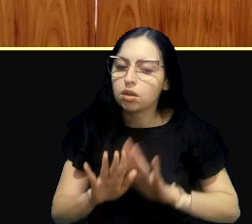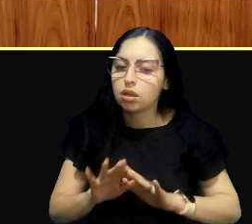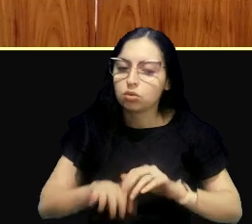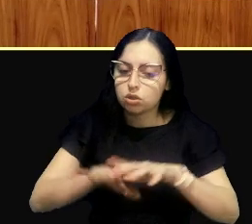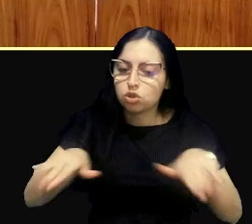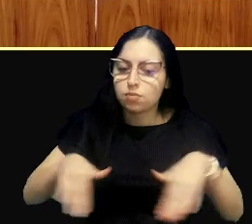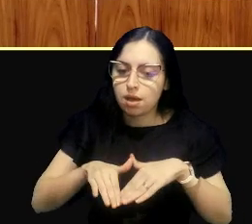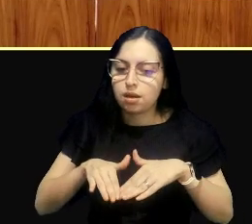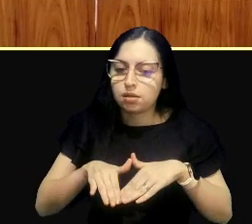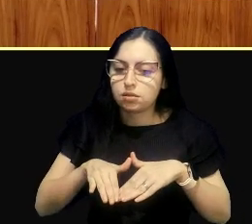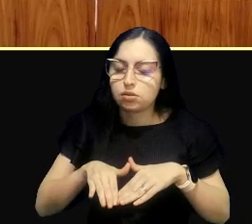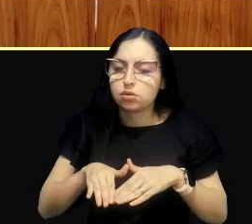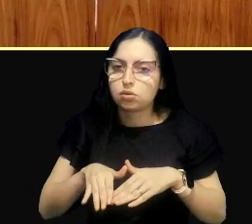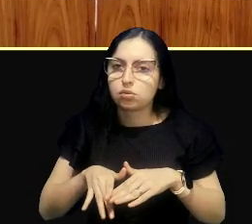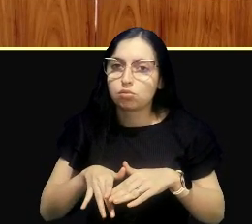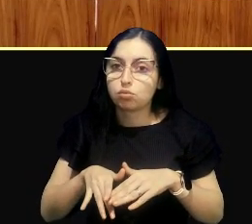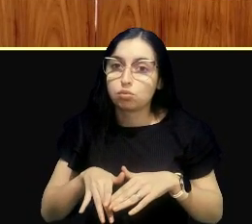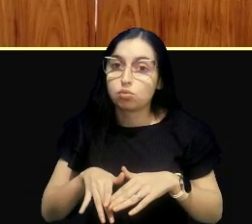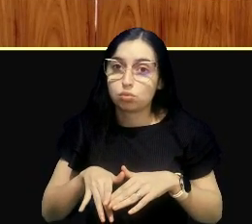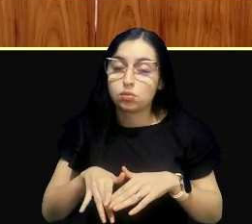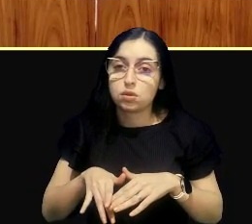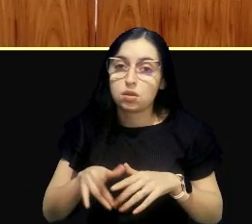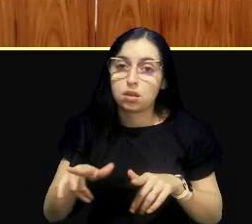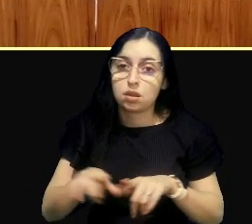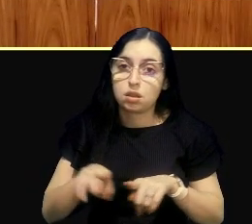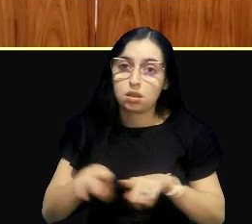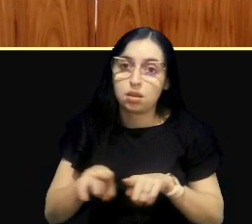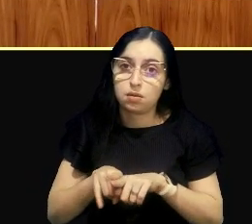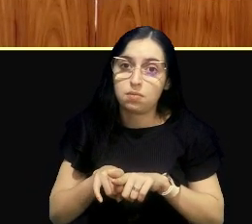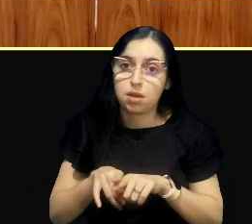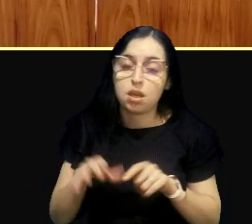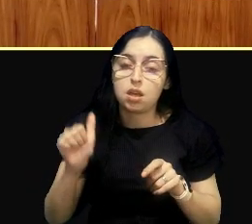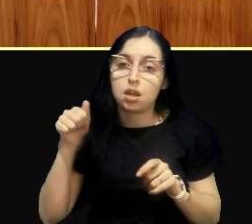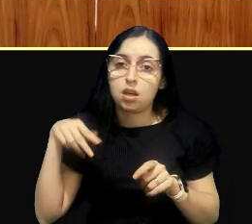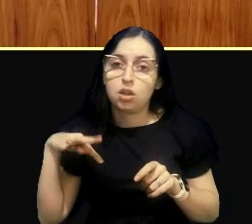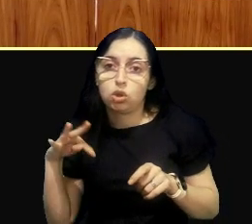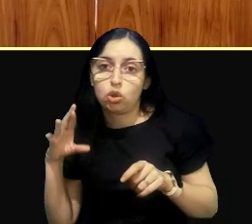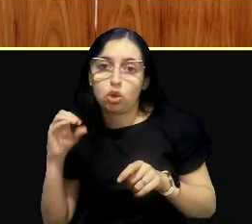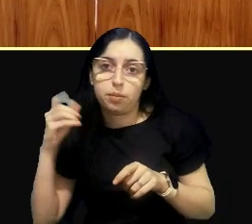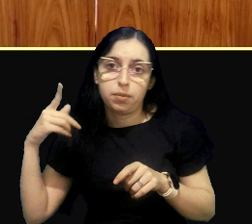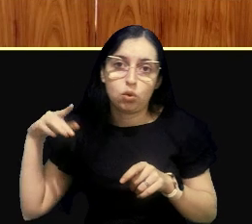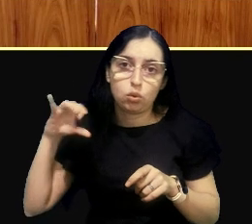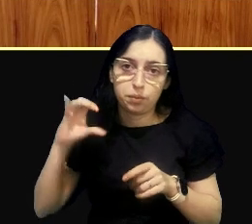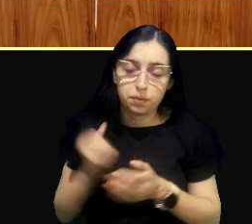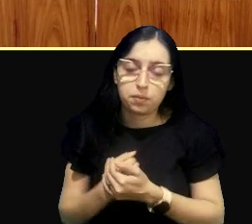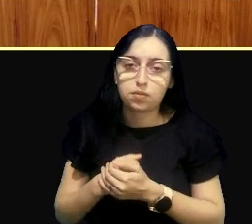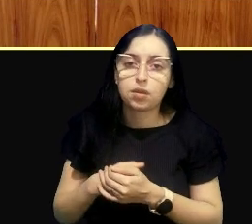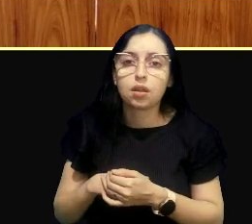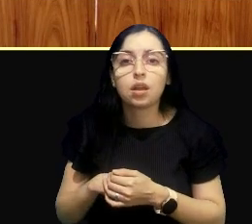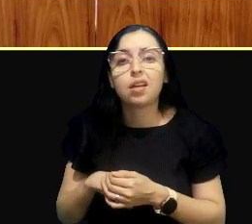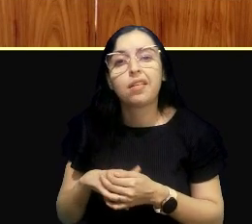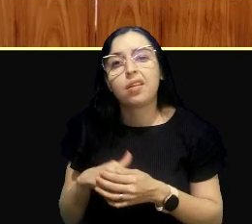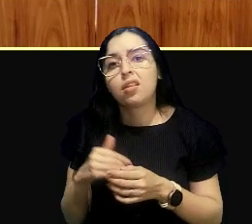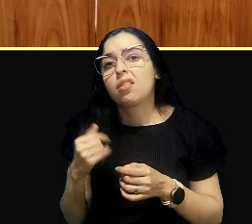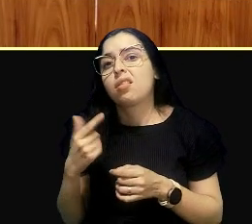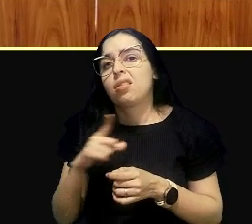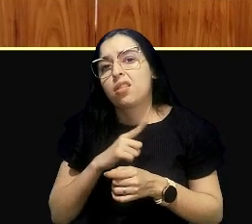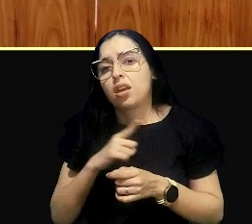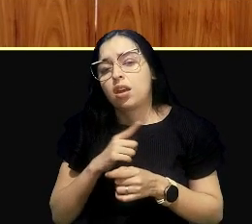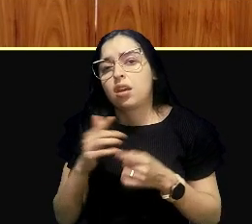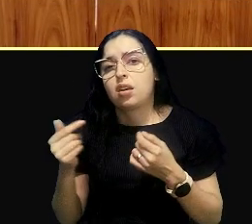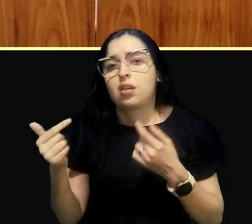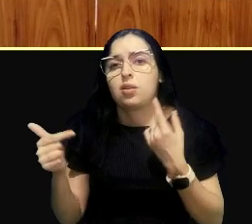biótico, que considero muito antrópico, né, e aí eles, tem questões que, logicamente, a gente não